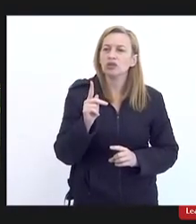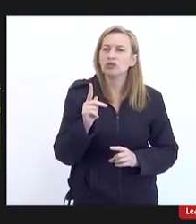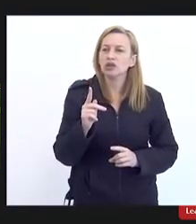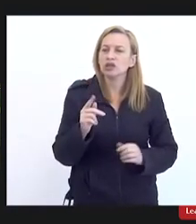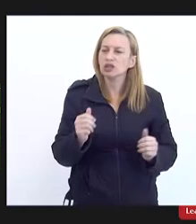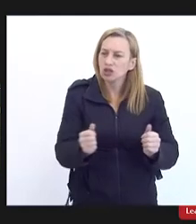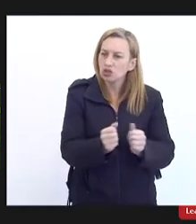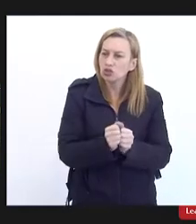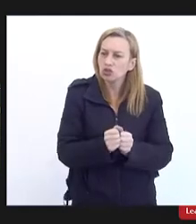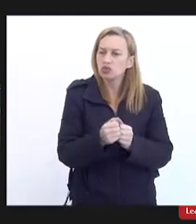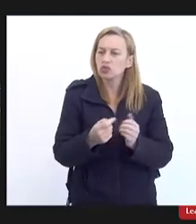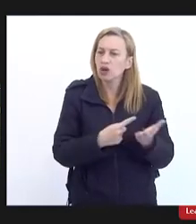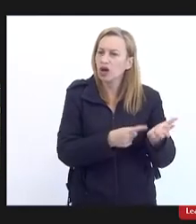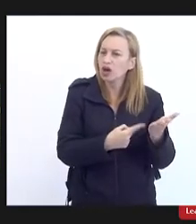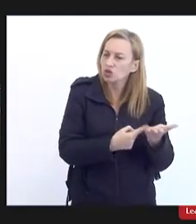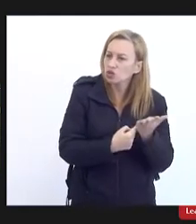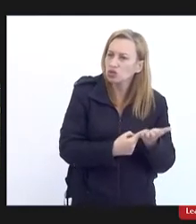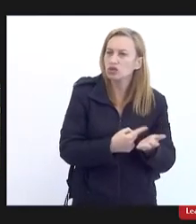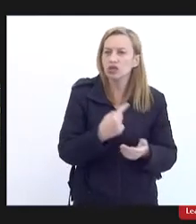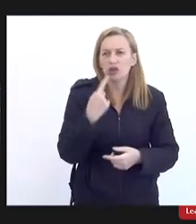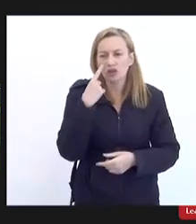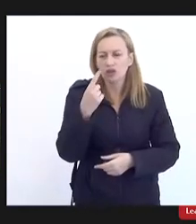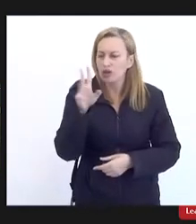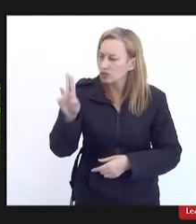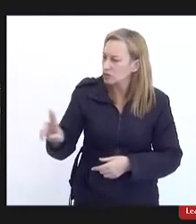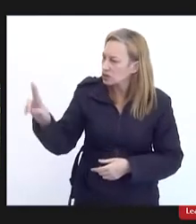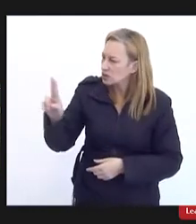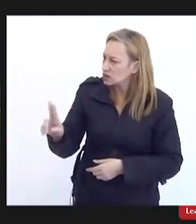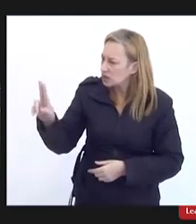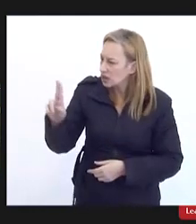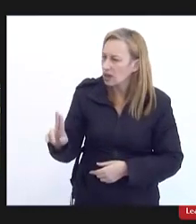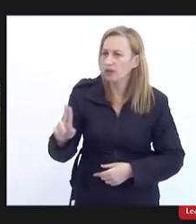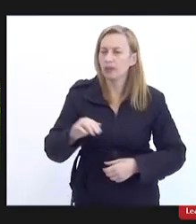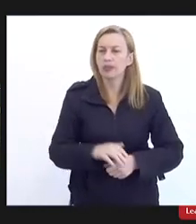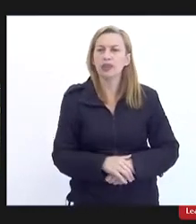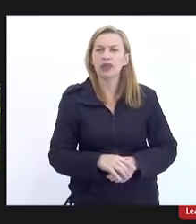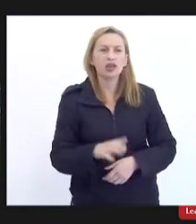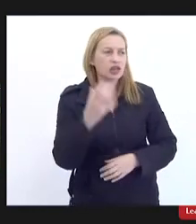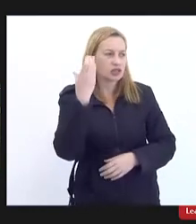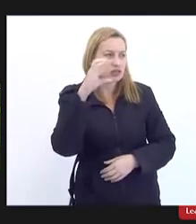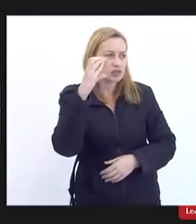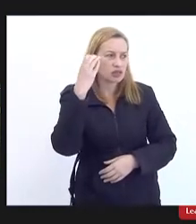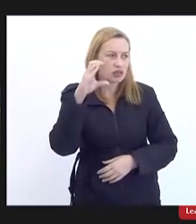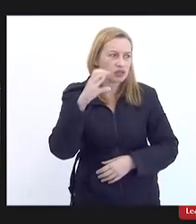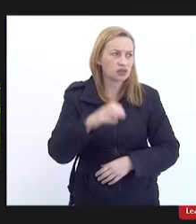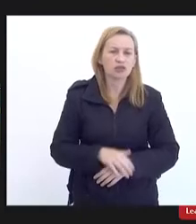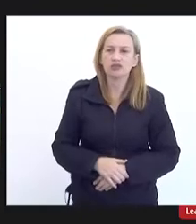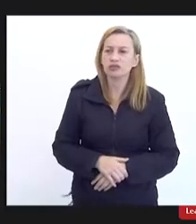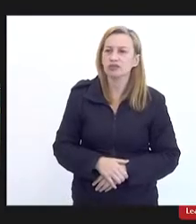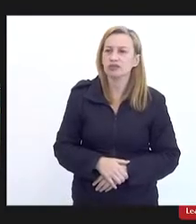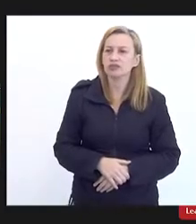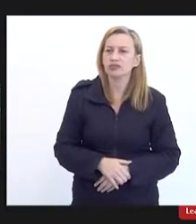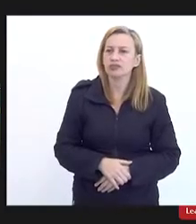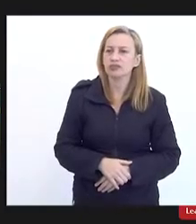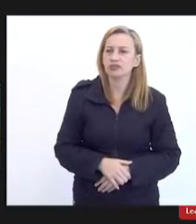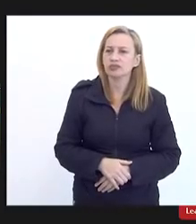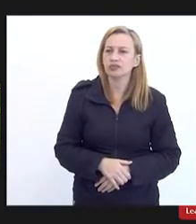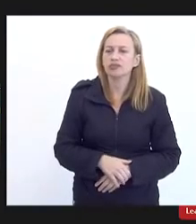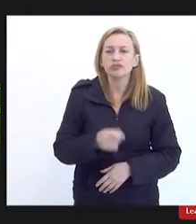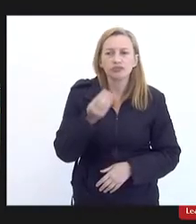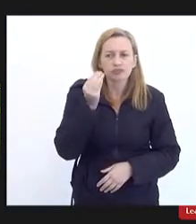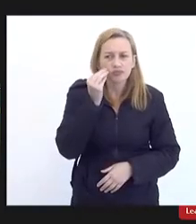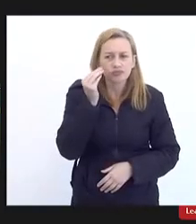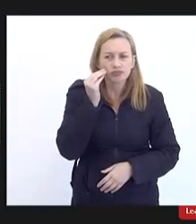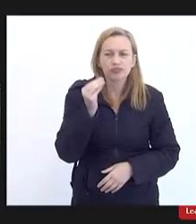né mas buscar as universidades buscar a ciência e tentar